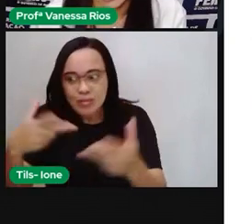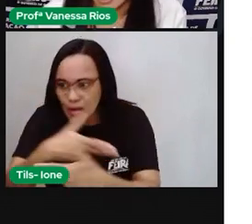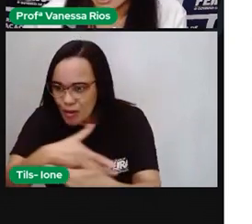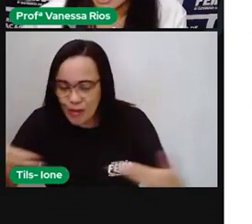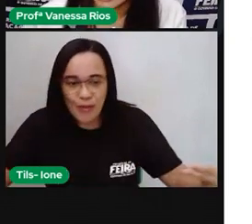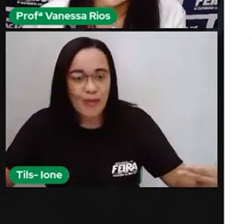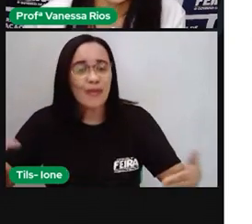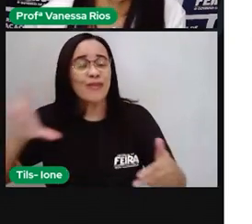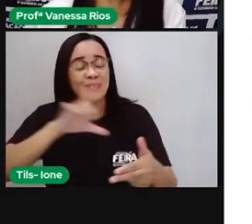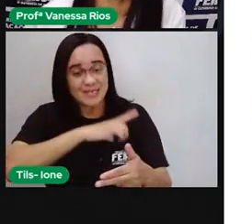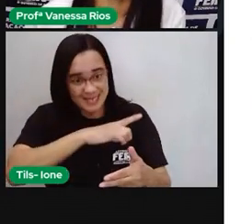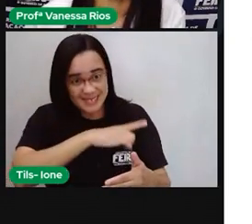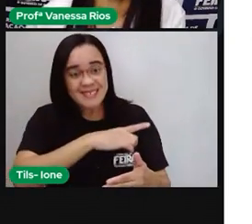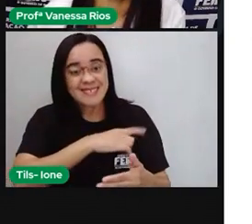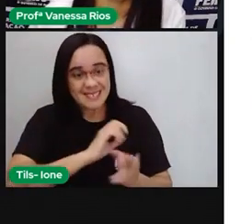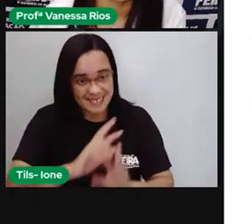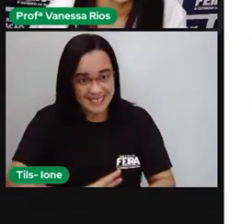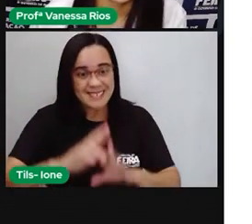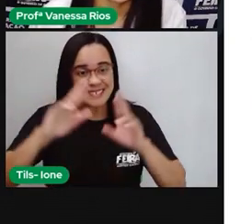diferenças.